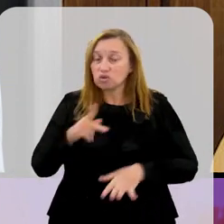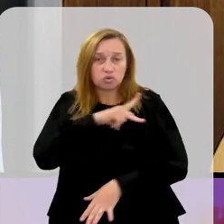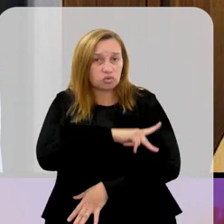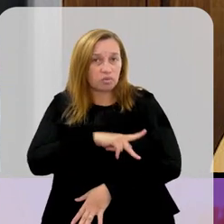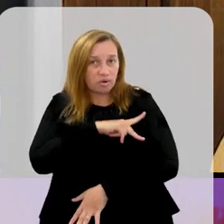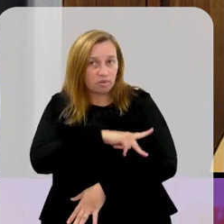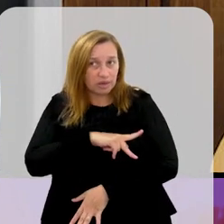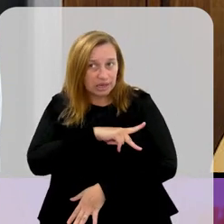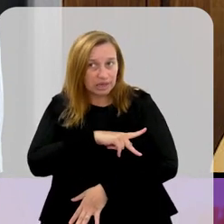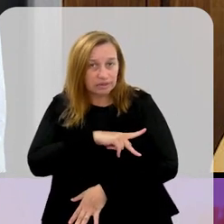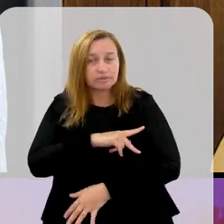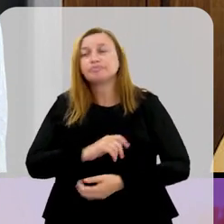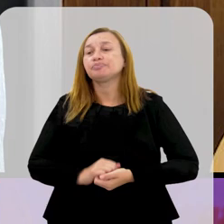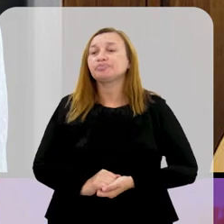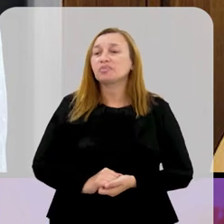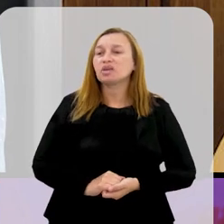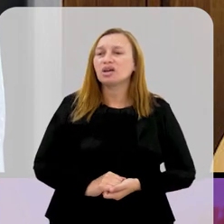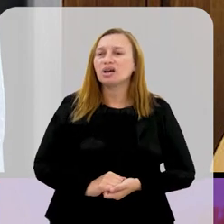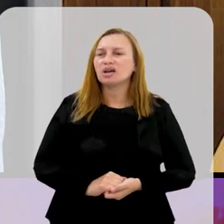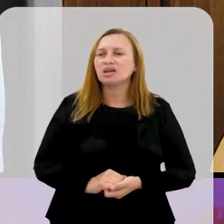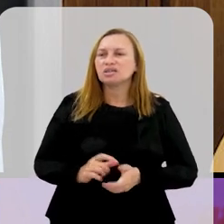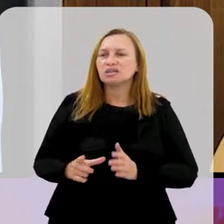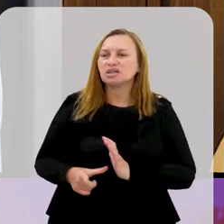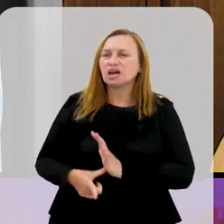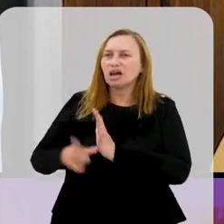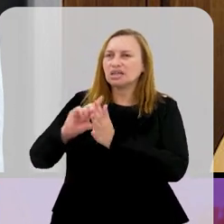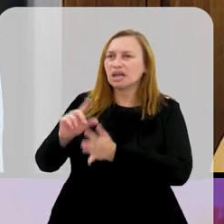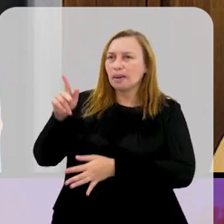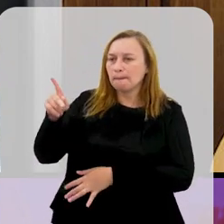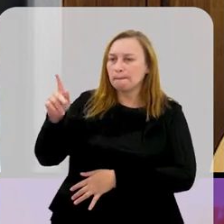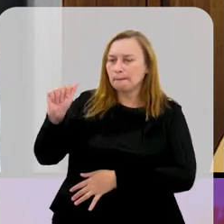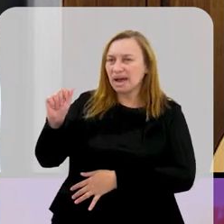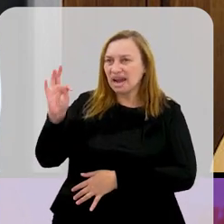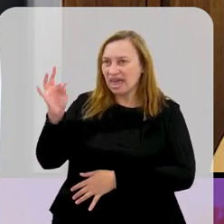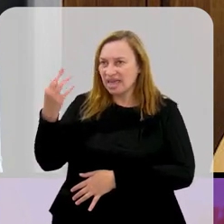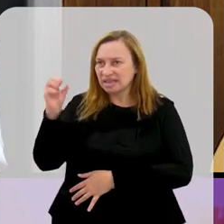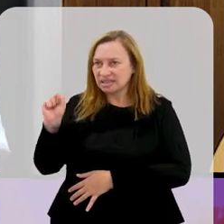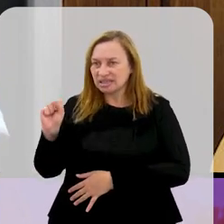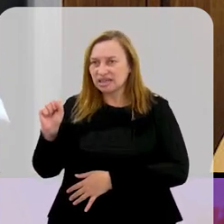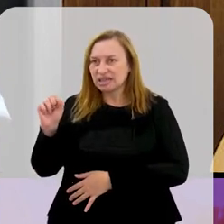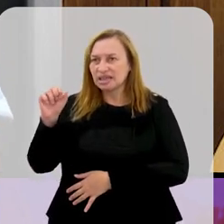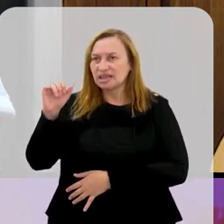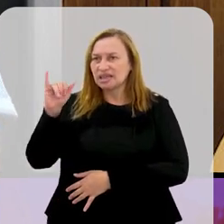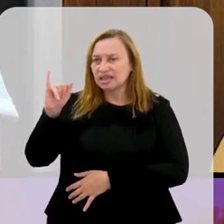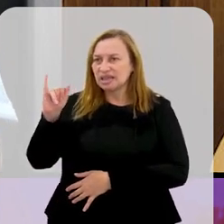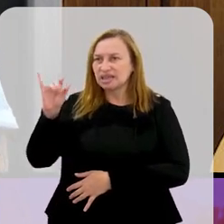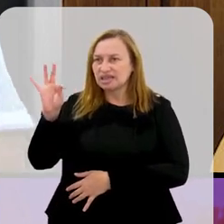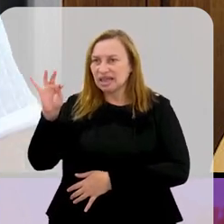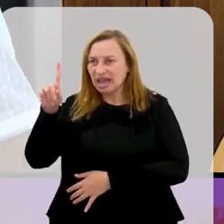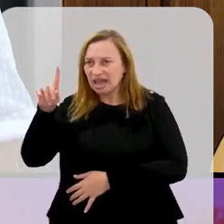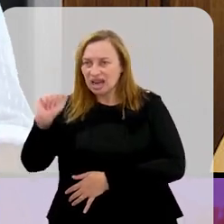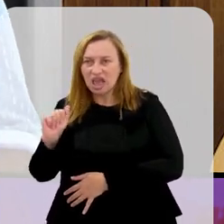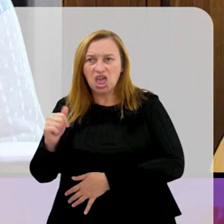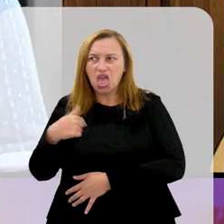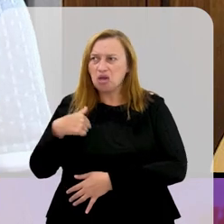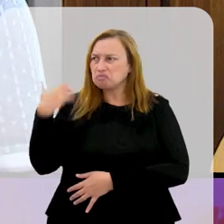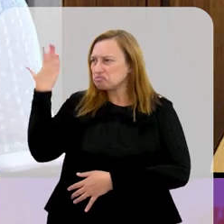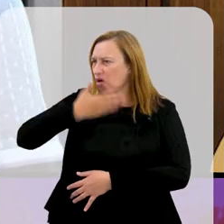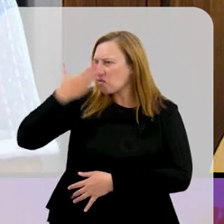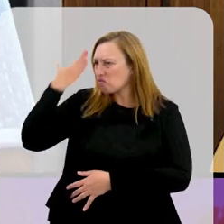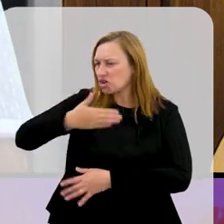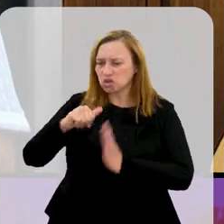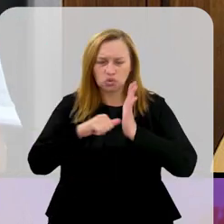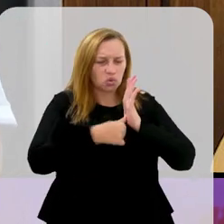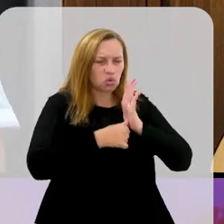Palmeiras, antigo Palestra Itália, ele estava ruim. E aí foi jogar em Barueri. Eu não vejo